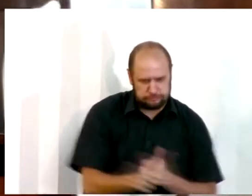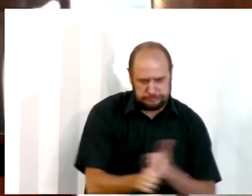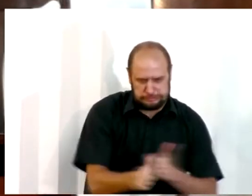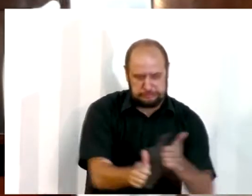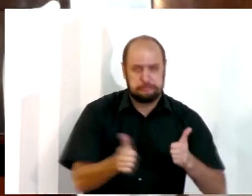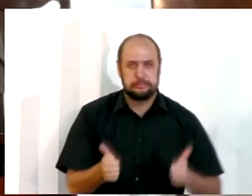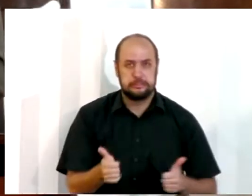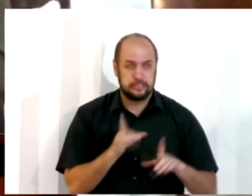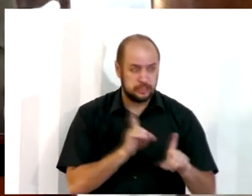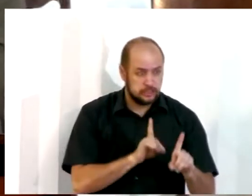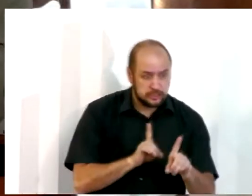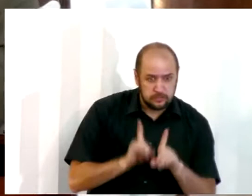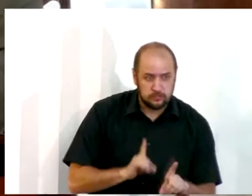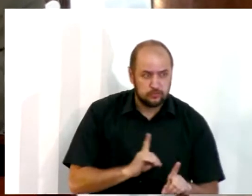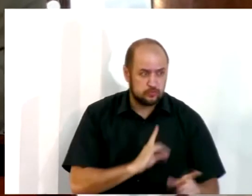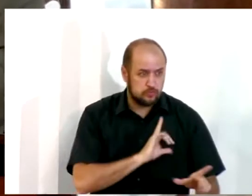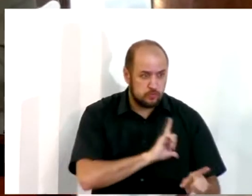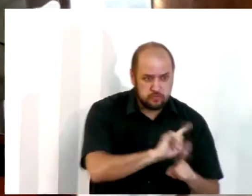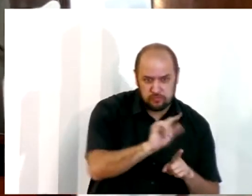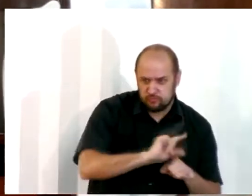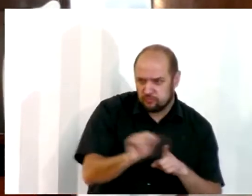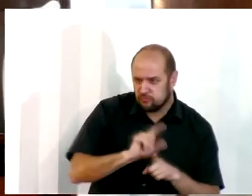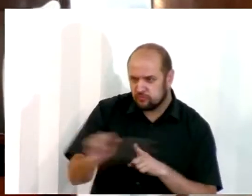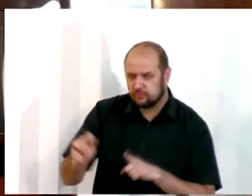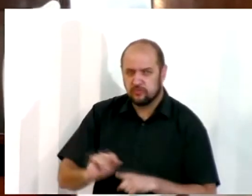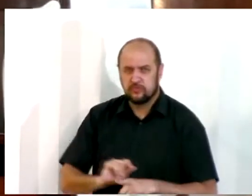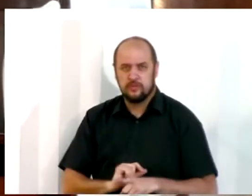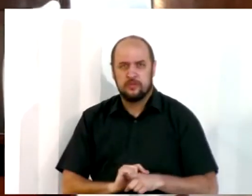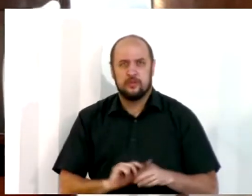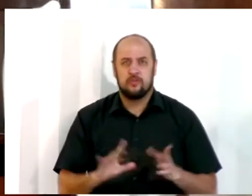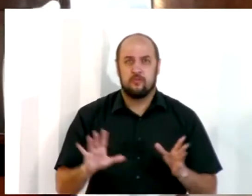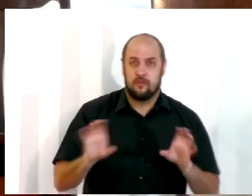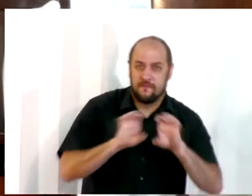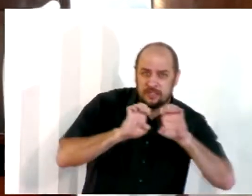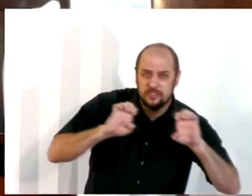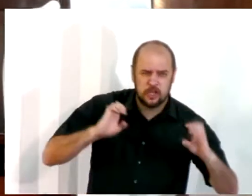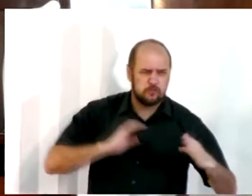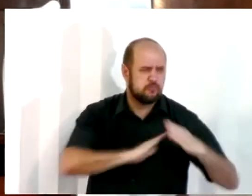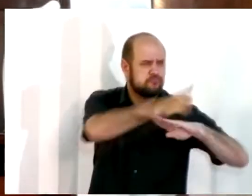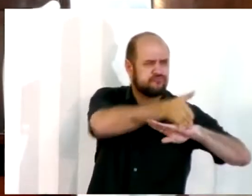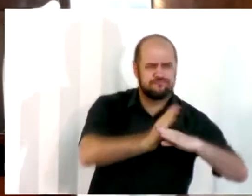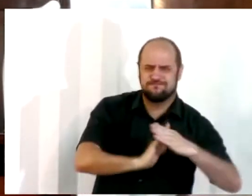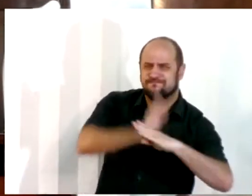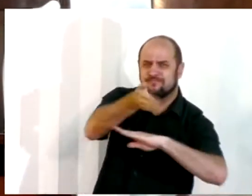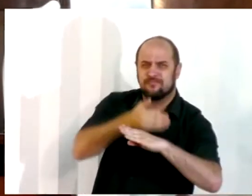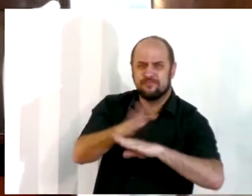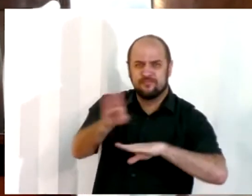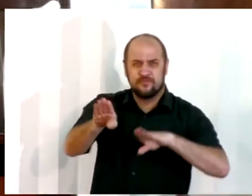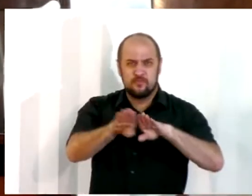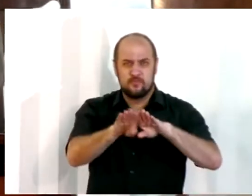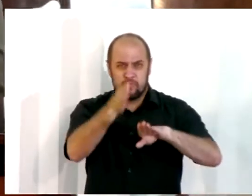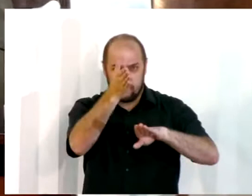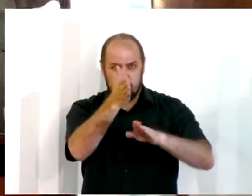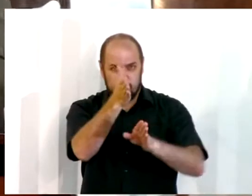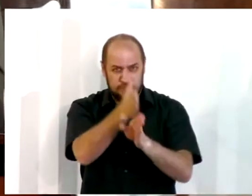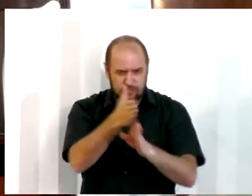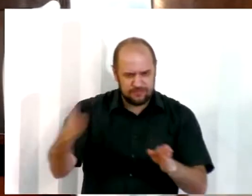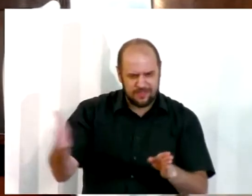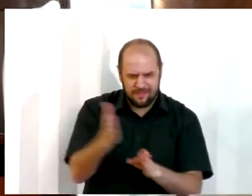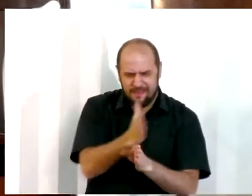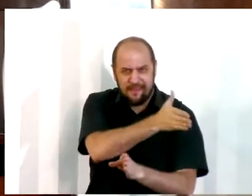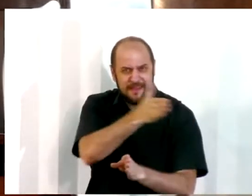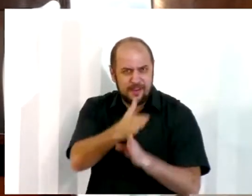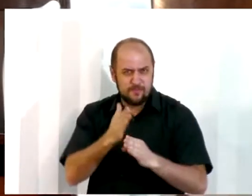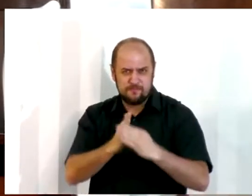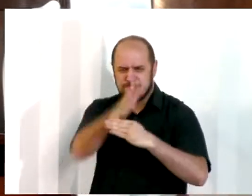discípulos do Senhor serão dispersos. O evangelho ganhará fronteiras e chegará à região dos gentios. O evangelho